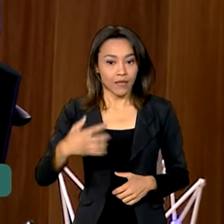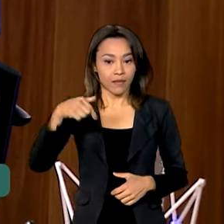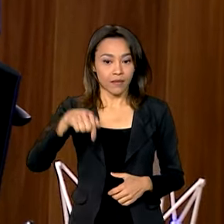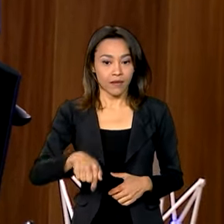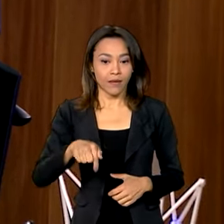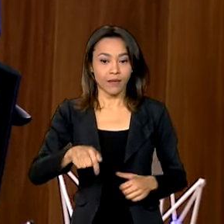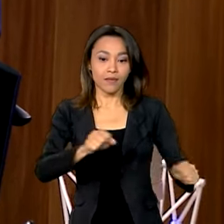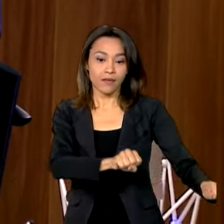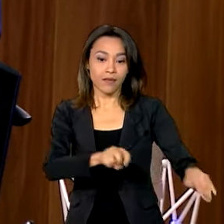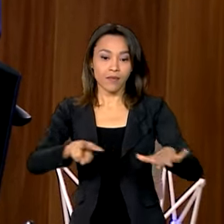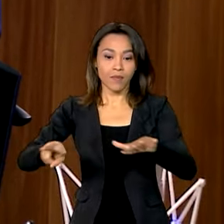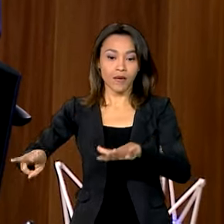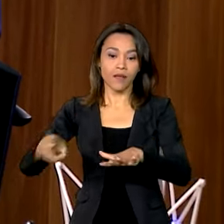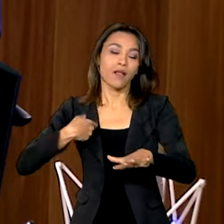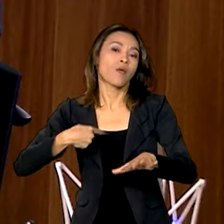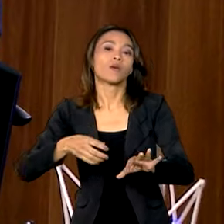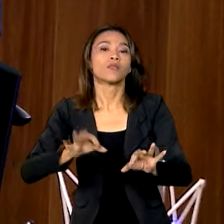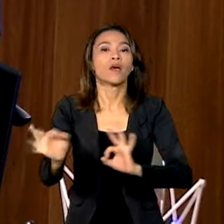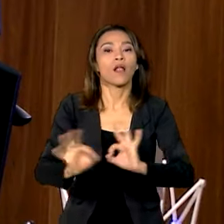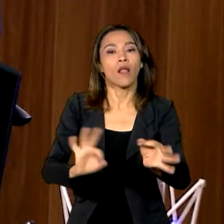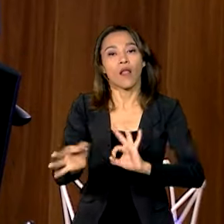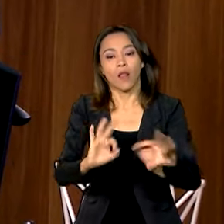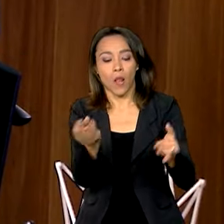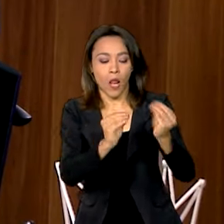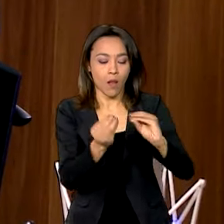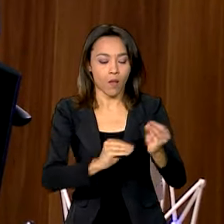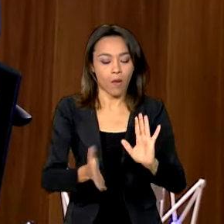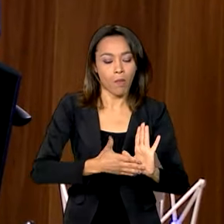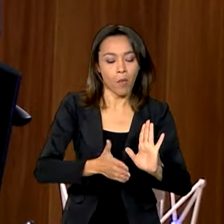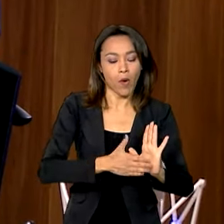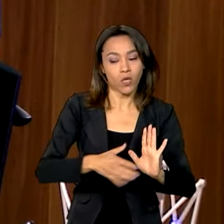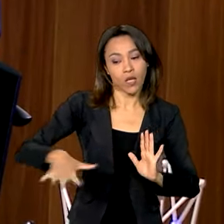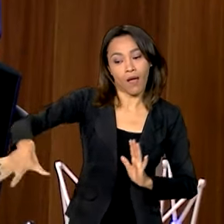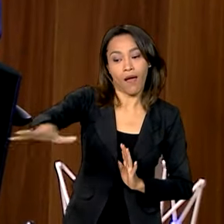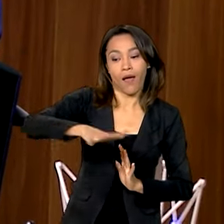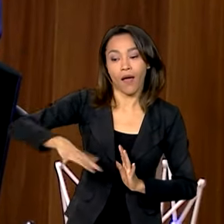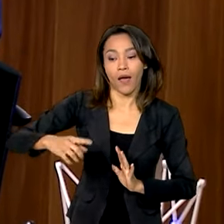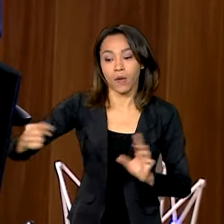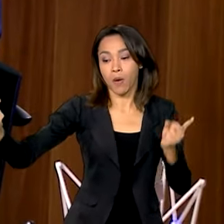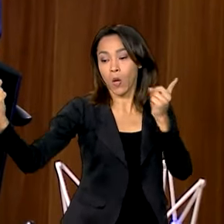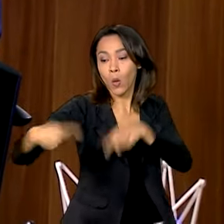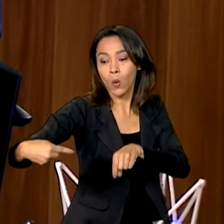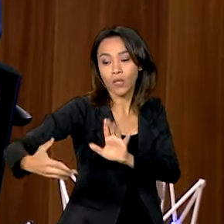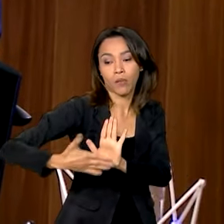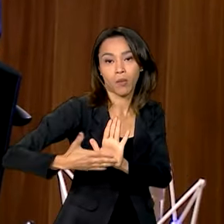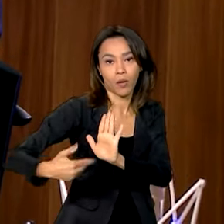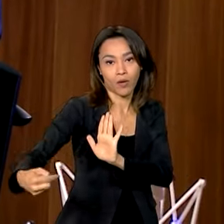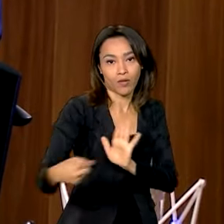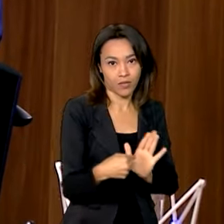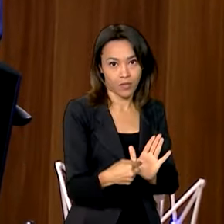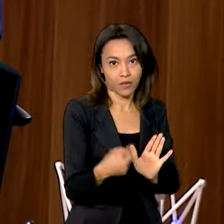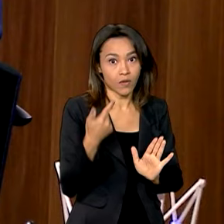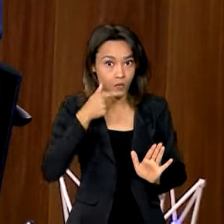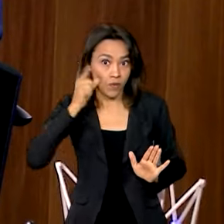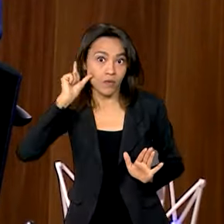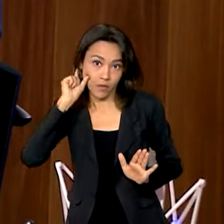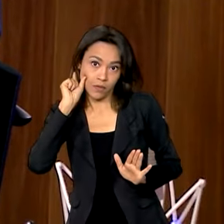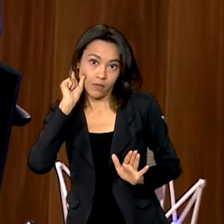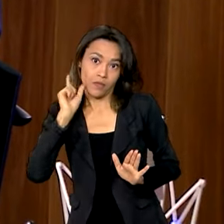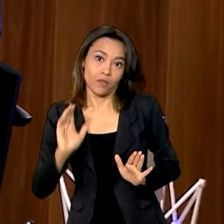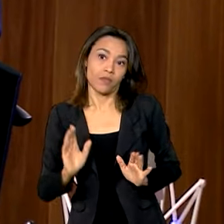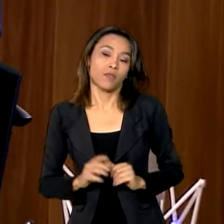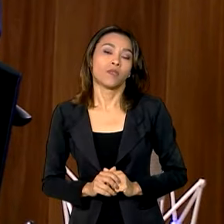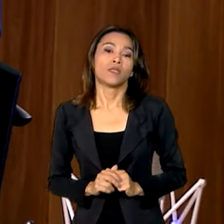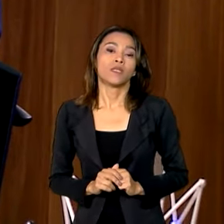proposta e o setor fez uma contra-proposta ontem, na verdade.